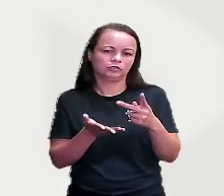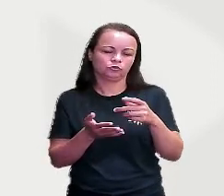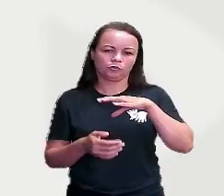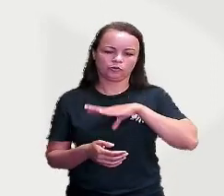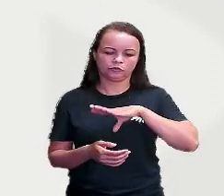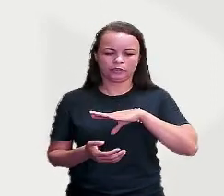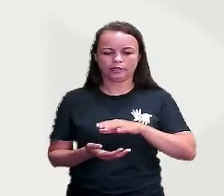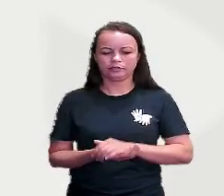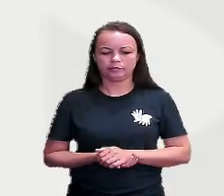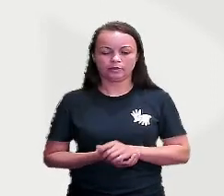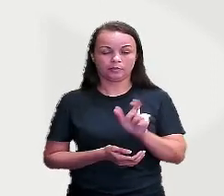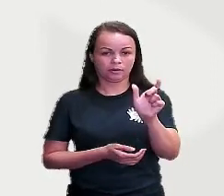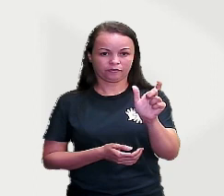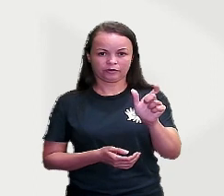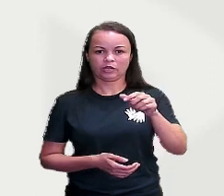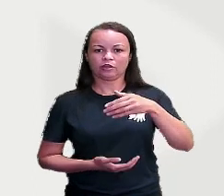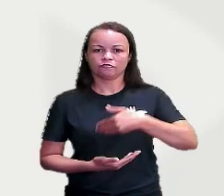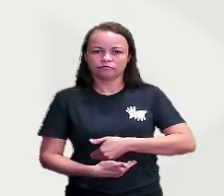fome.